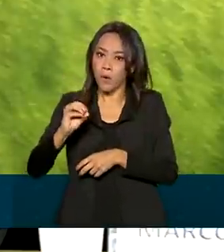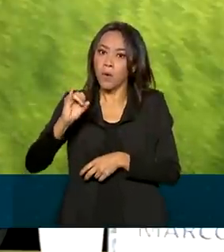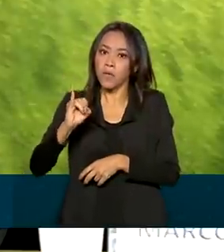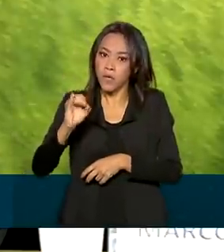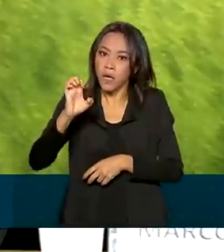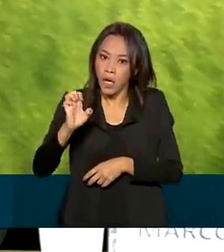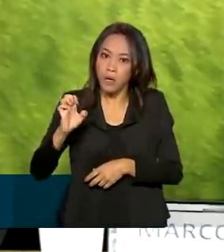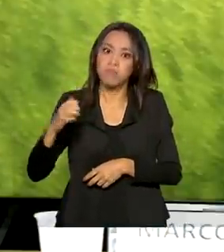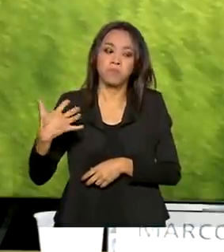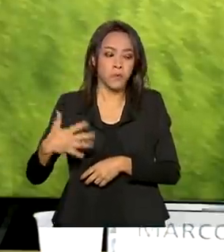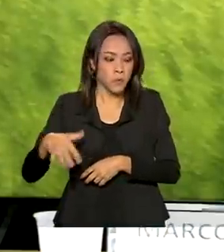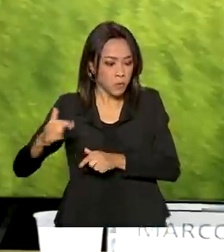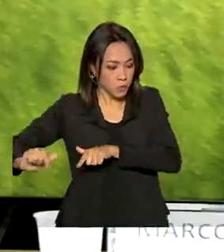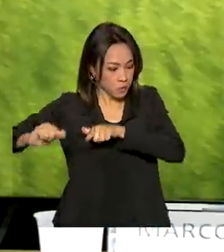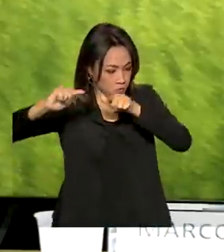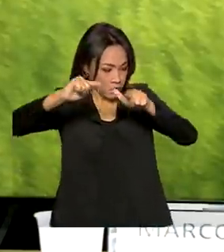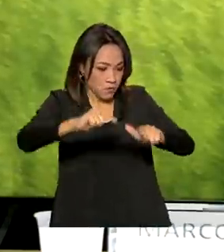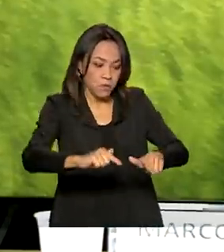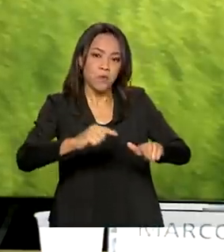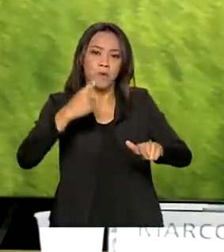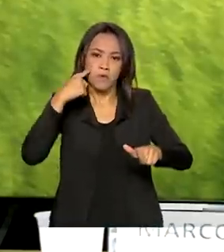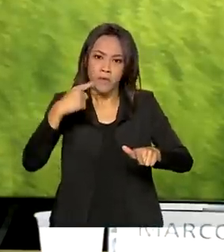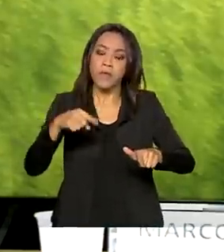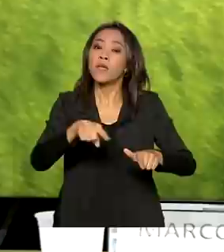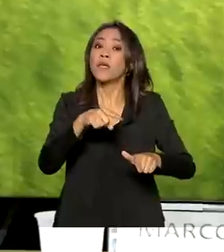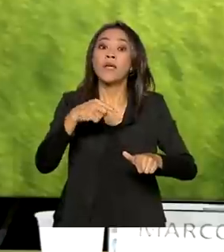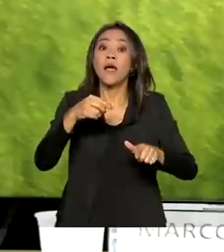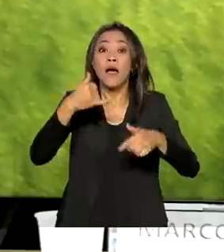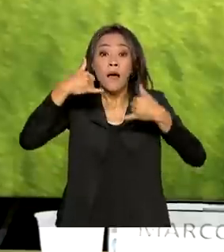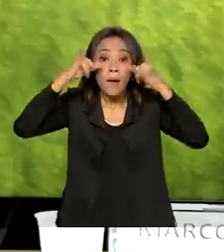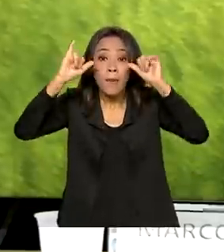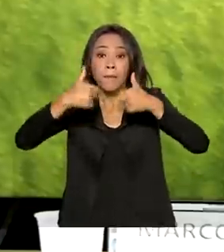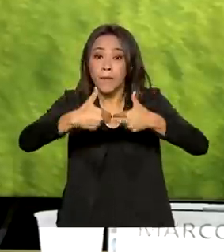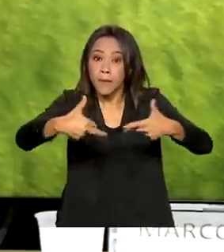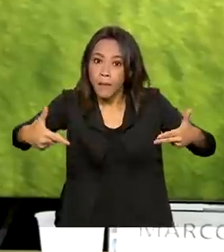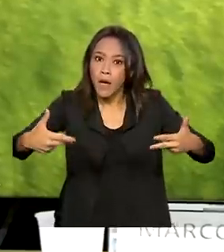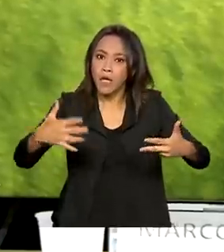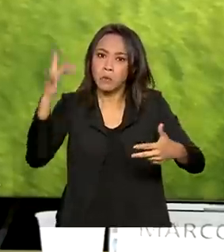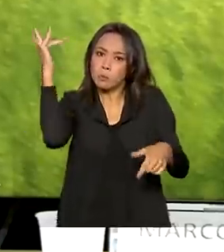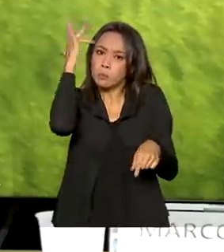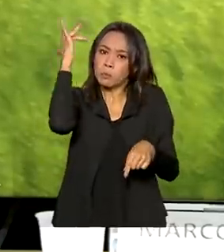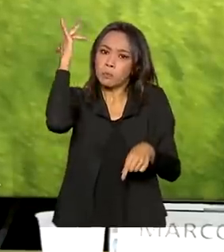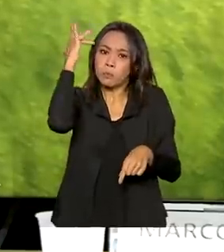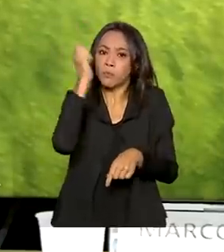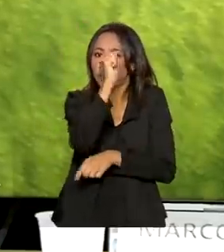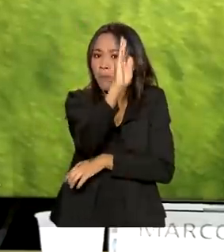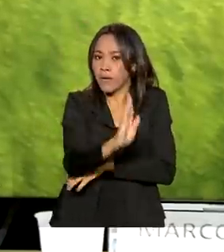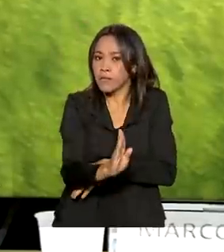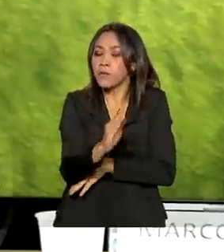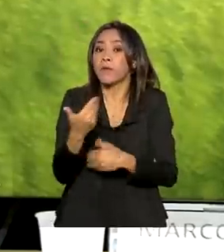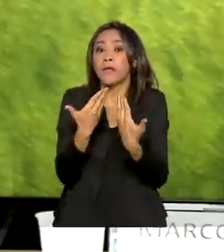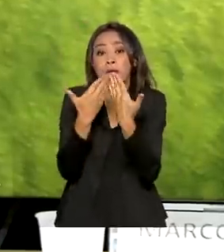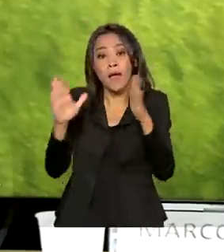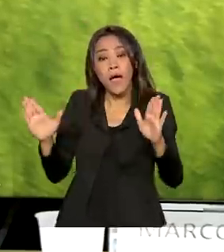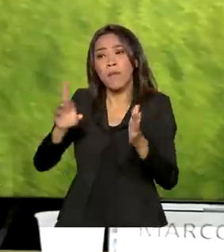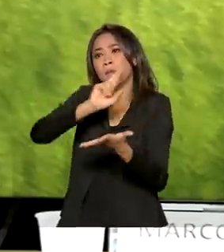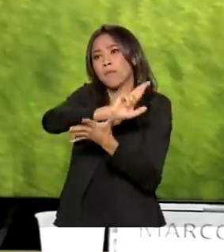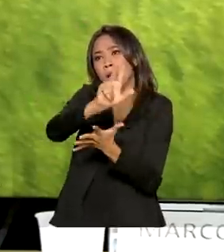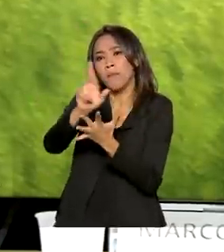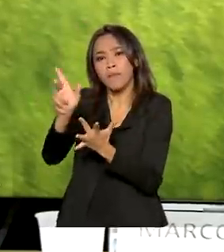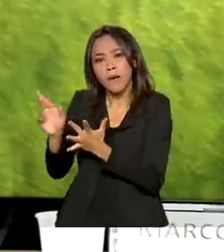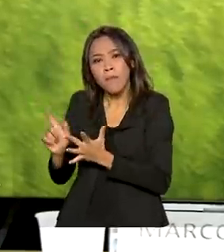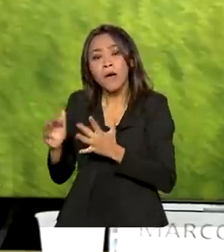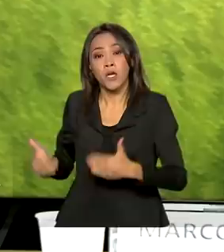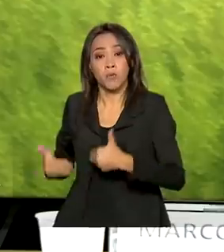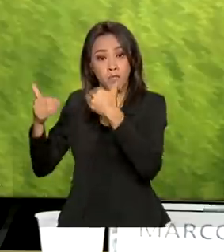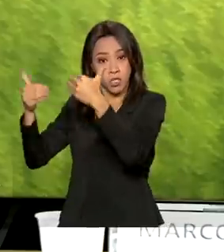elevado padrão sanitário da nossa pecuária e abre diversas possibilidades para que o Ministério da Agricultura trabalhe